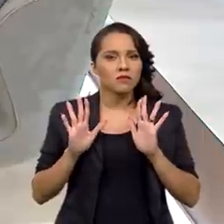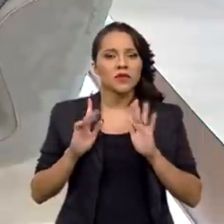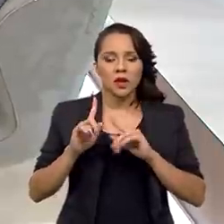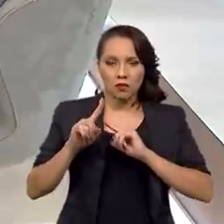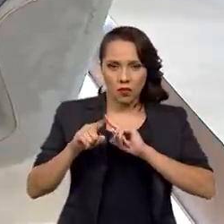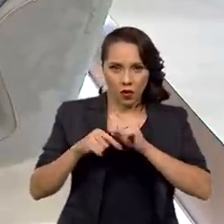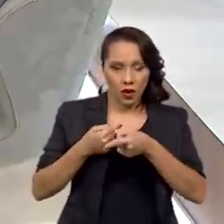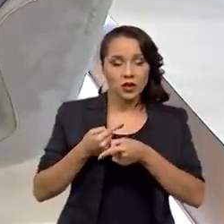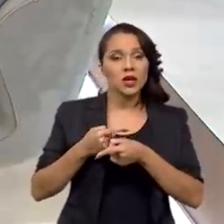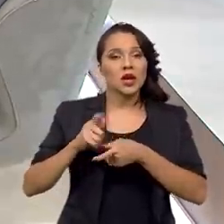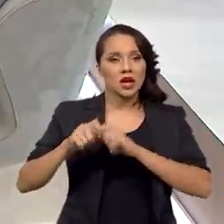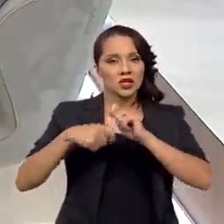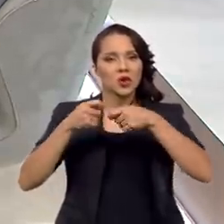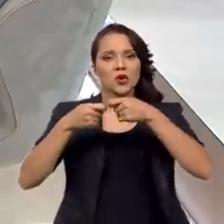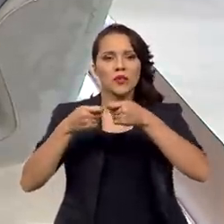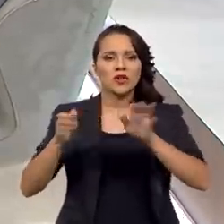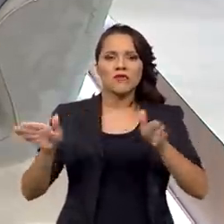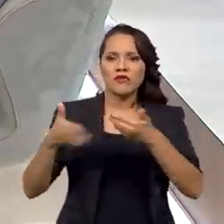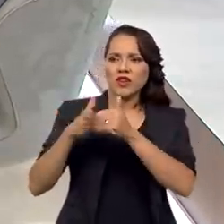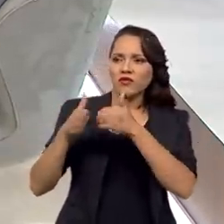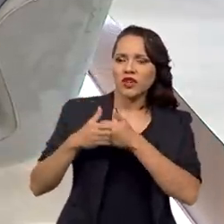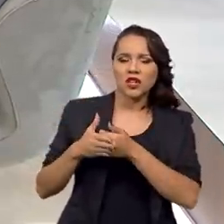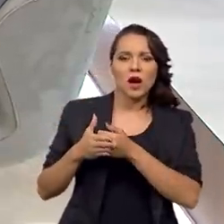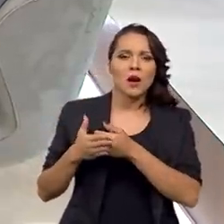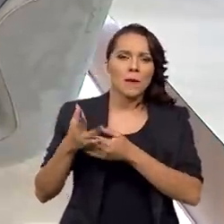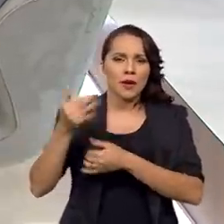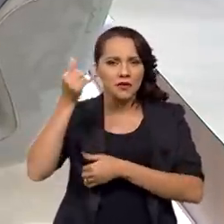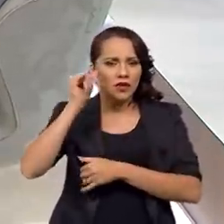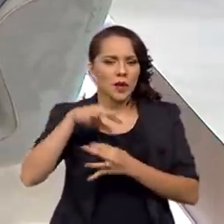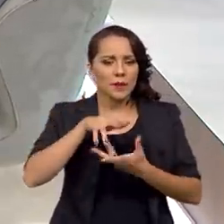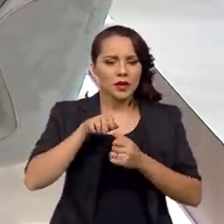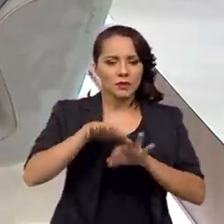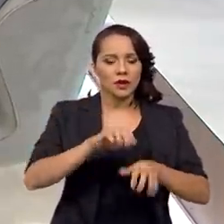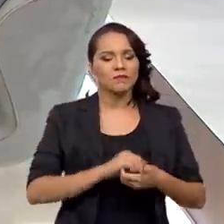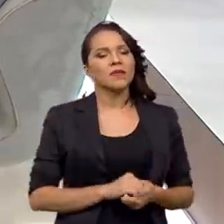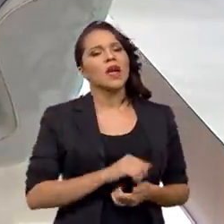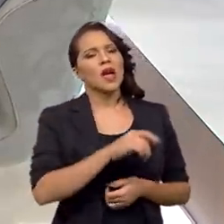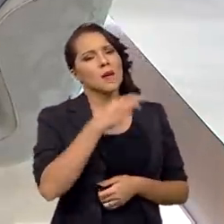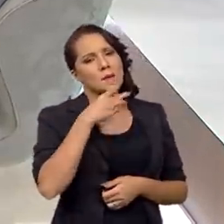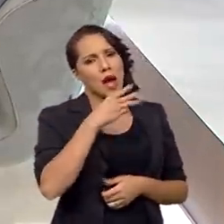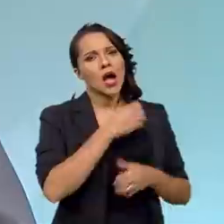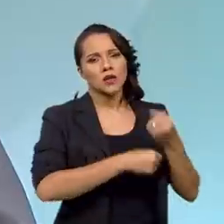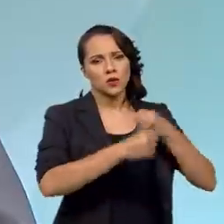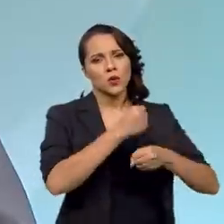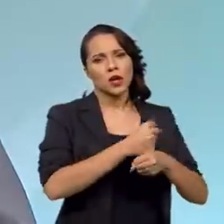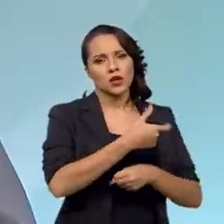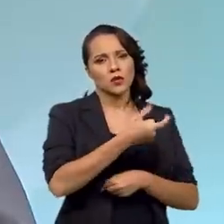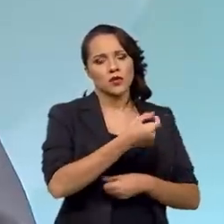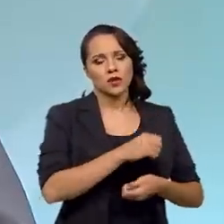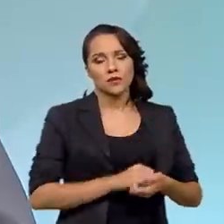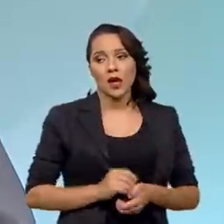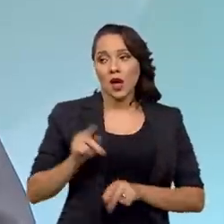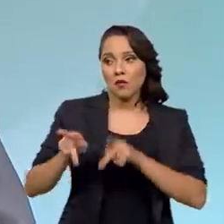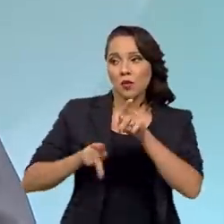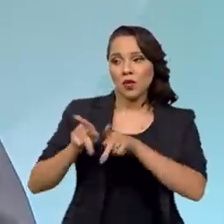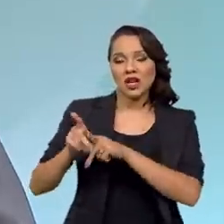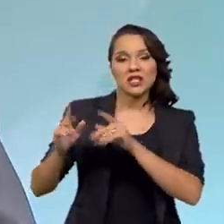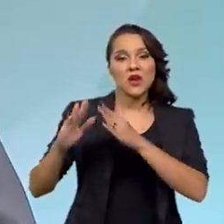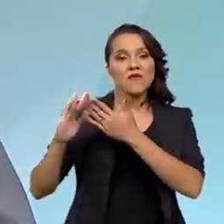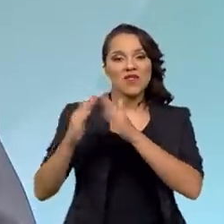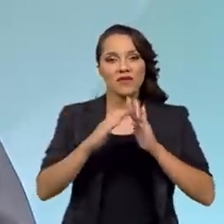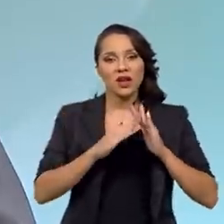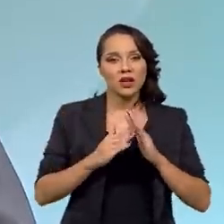que as economias começaram a se fechar para combater a pandemia... Ali em março de 2020. Em março de 2020, populações residentes em